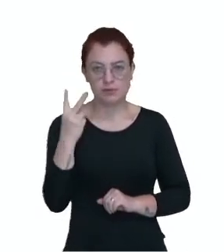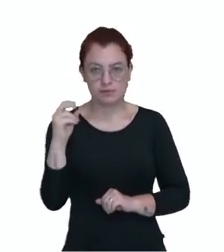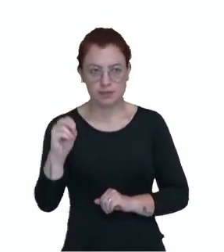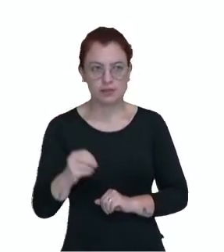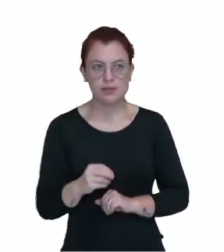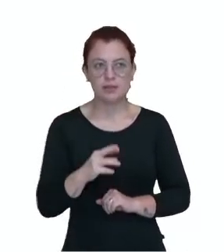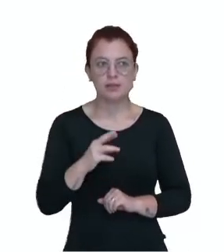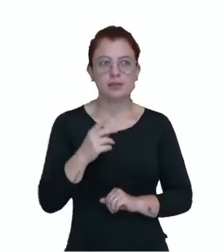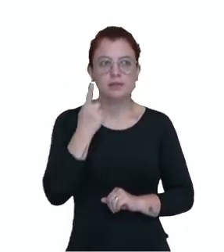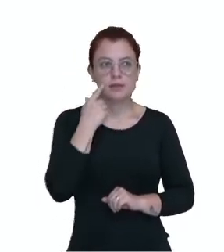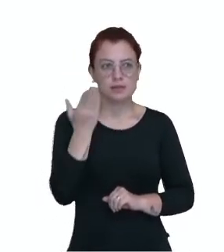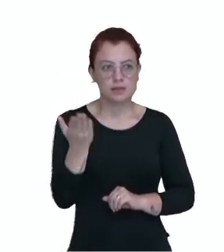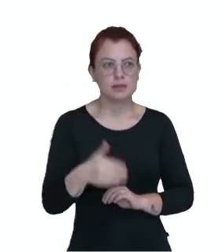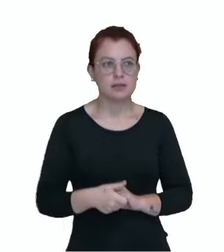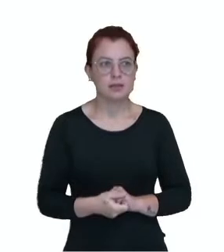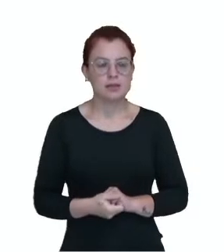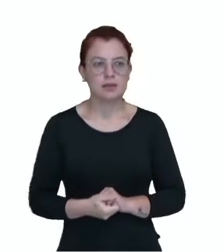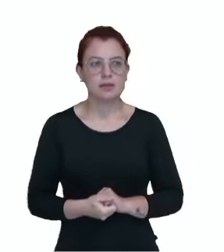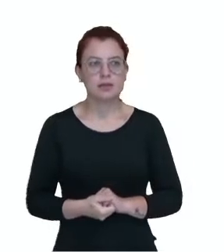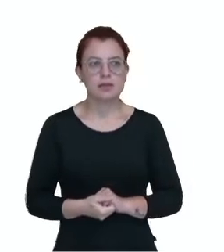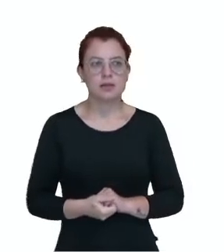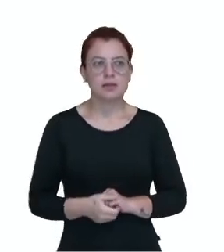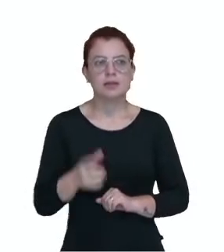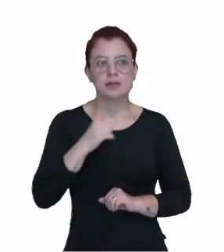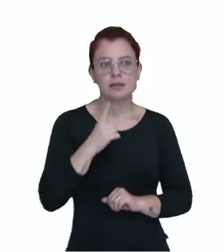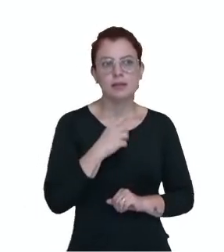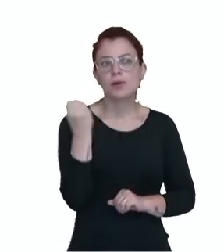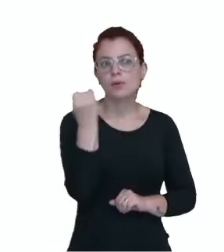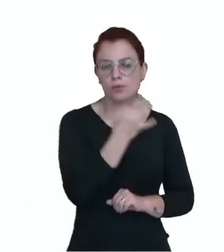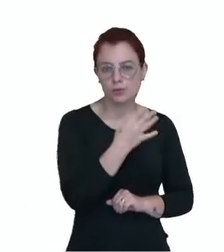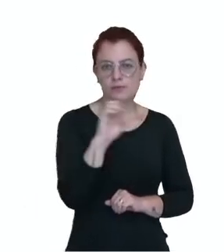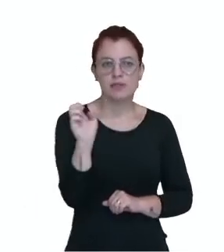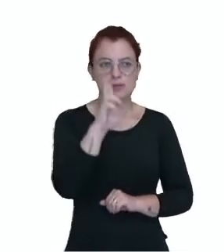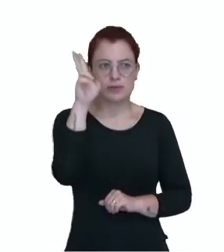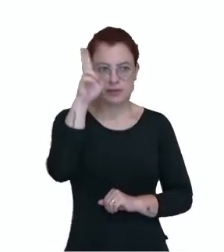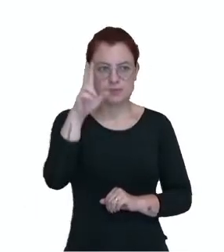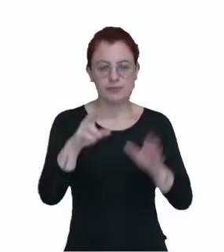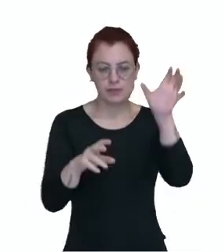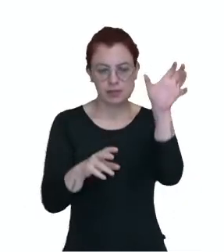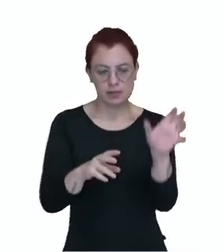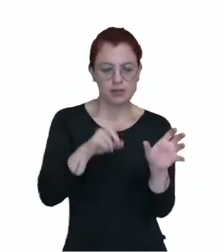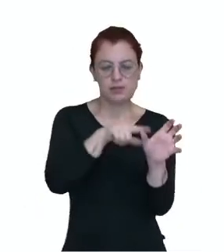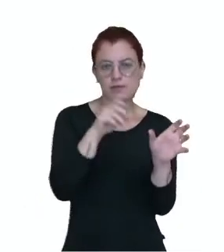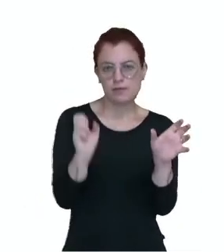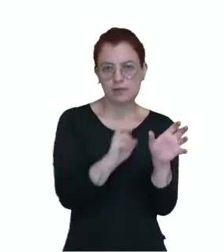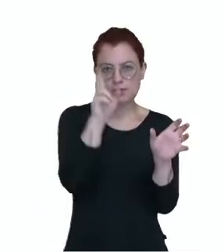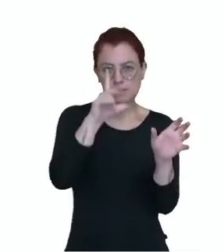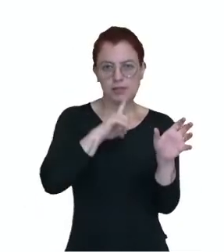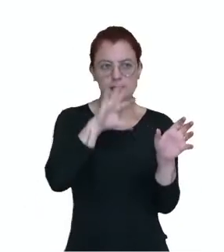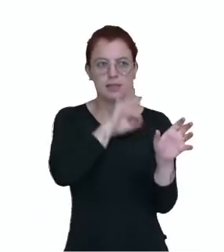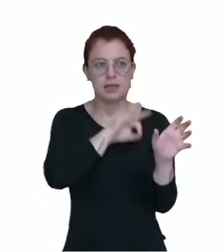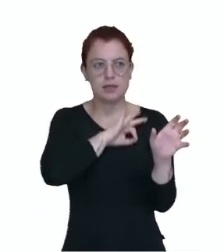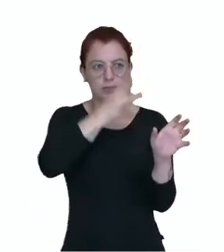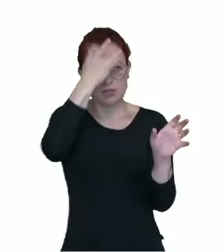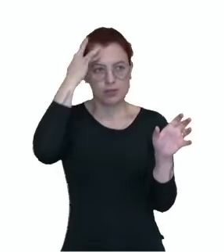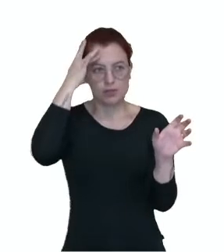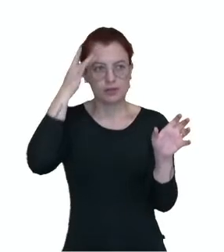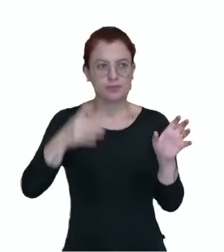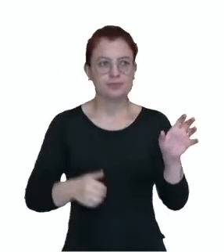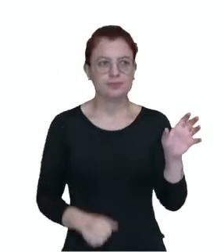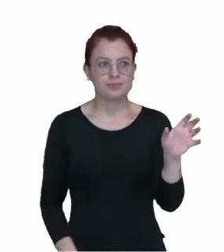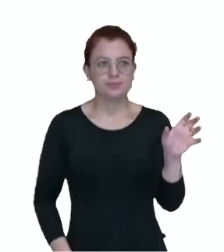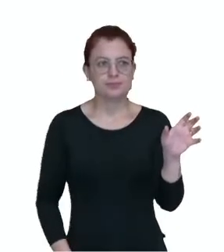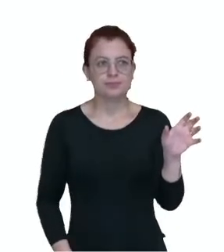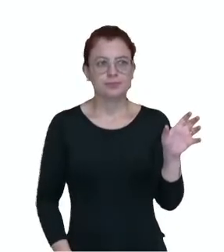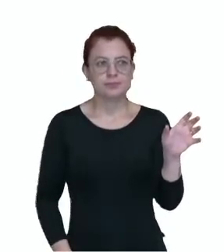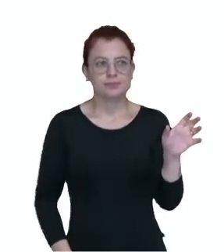E responda. Então aqui pessoal, vocês vão observar alguns valores. Esses valores é o salário da pessoa, que é a base